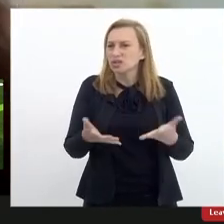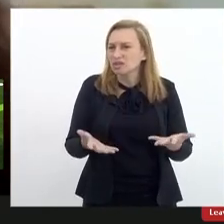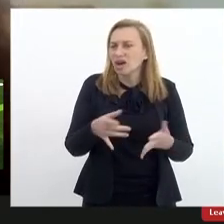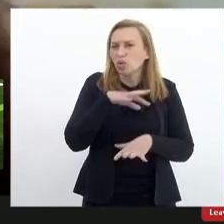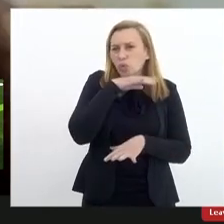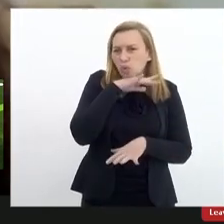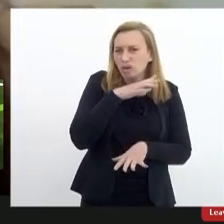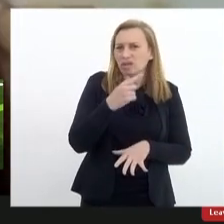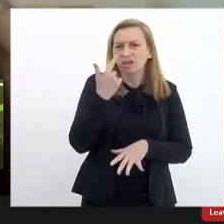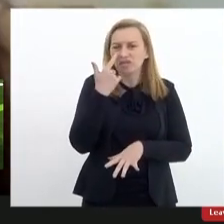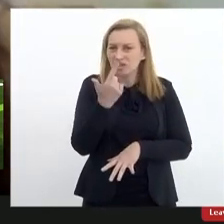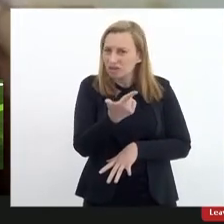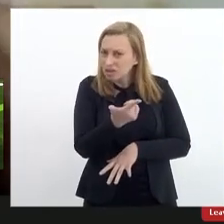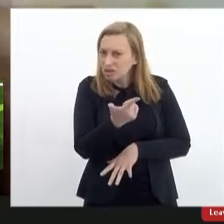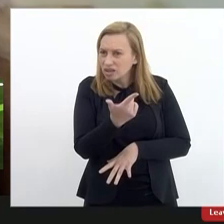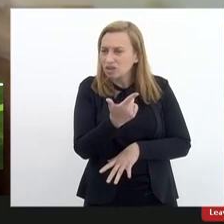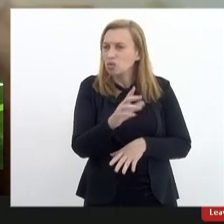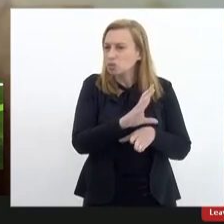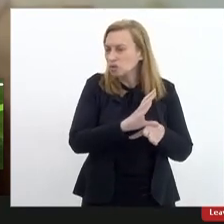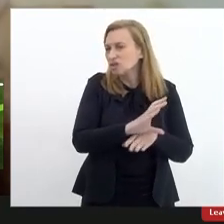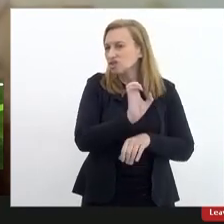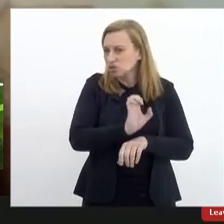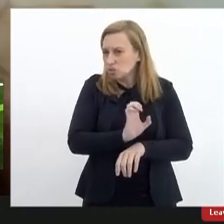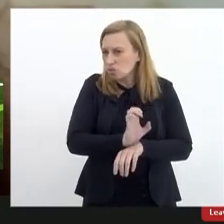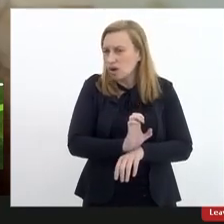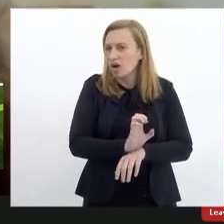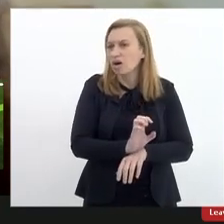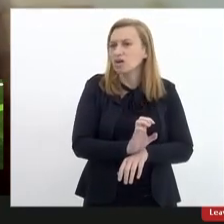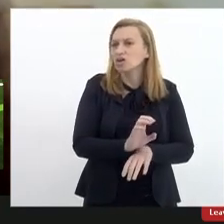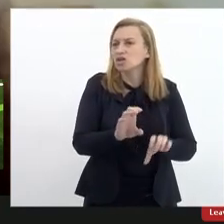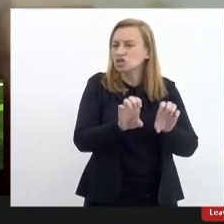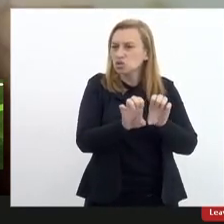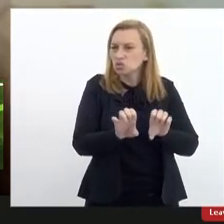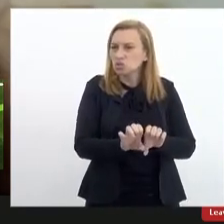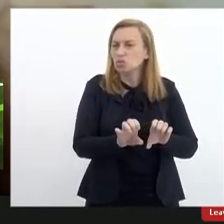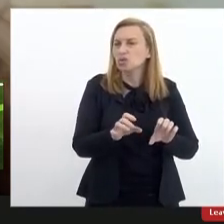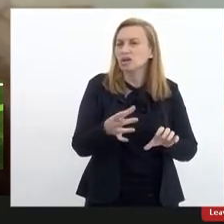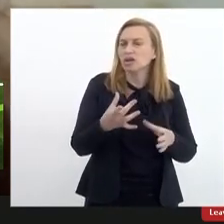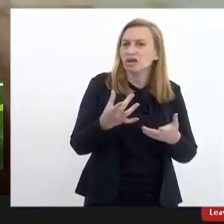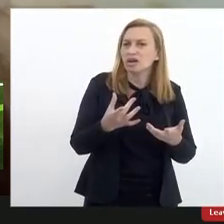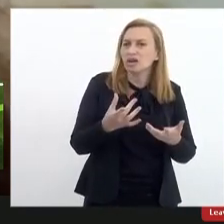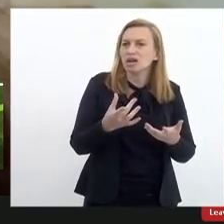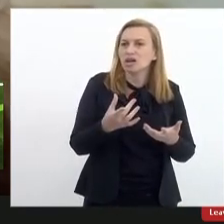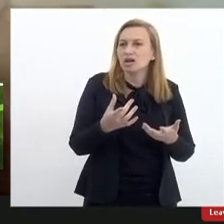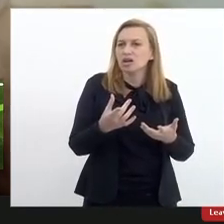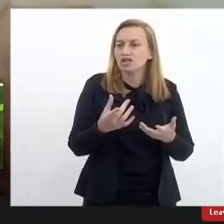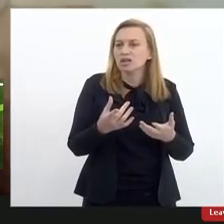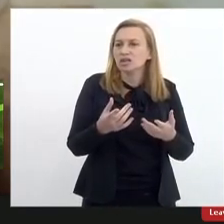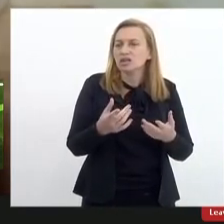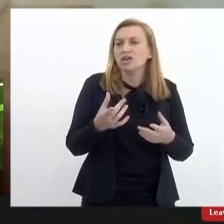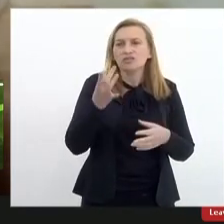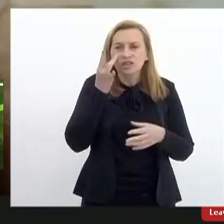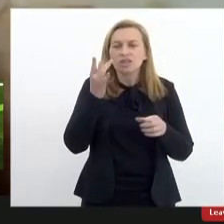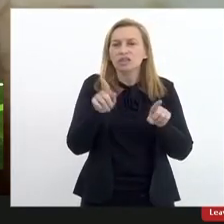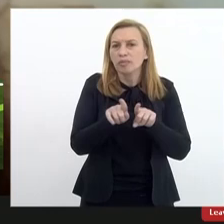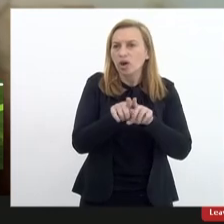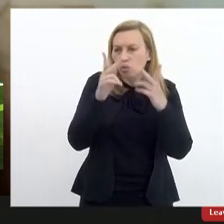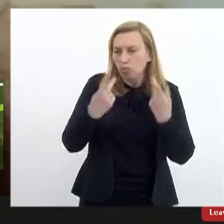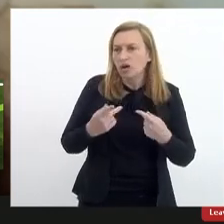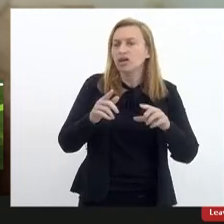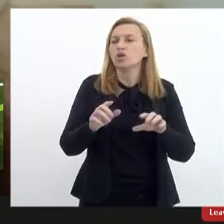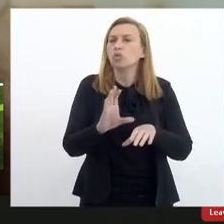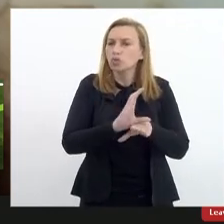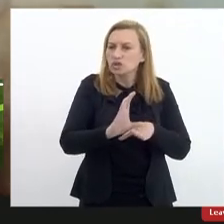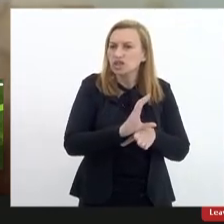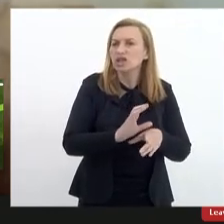que está havendo no no Conselho Estadual tanto estruturalmente estrutura física quanto a estrutura humana o Conselho Estadual tem